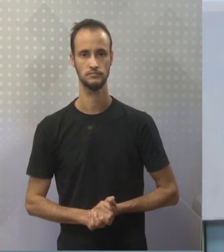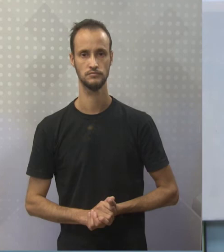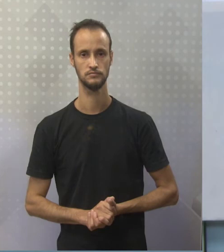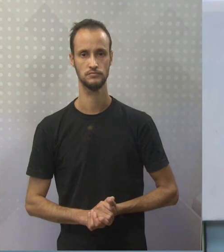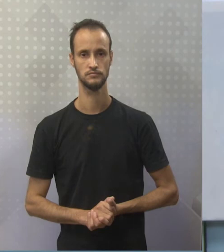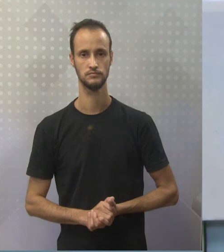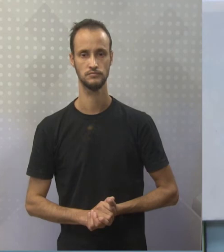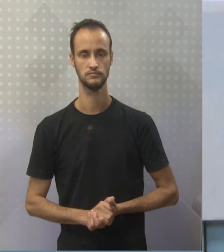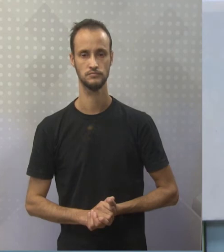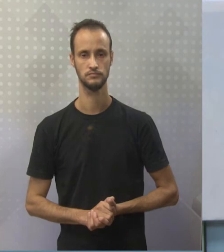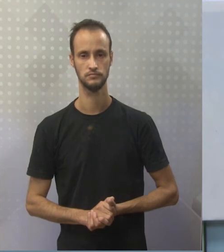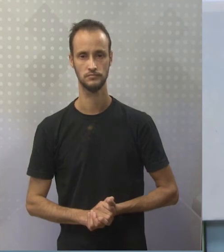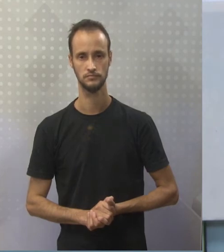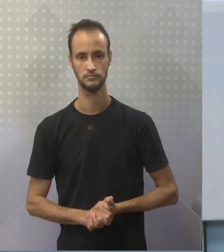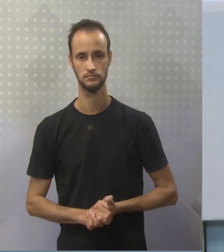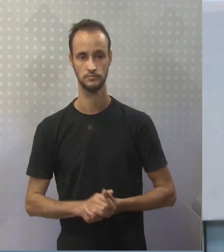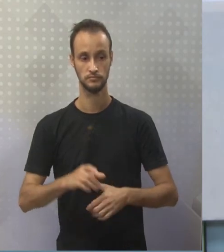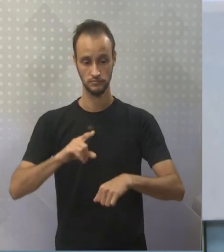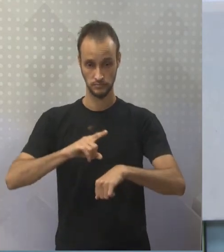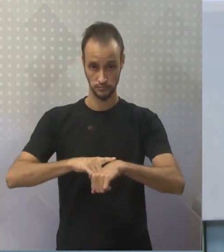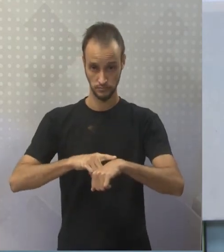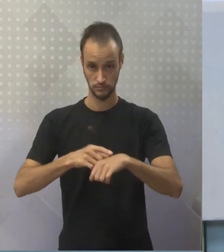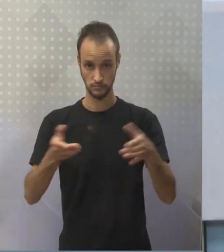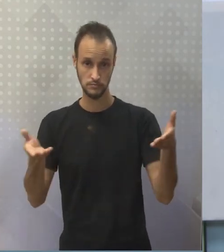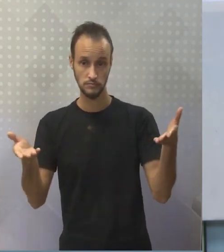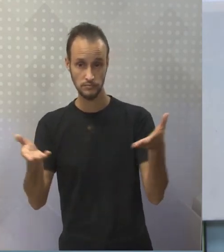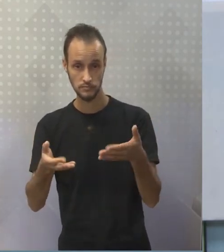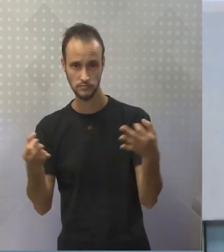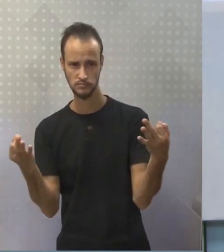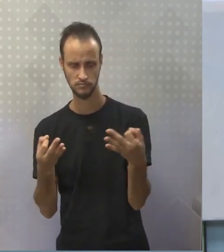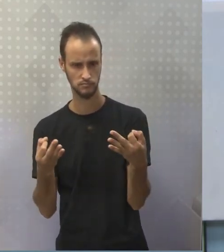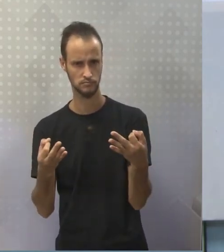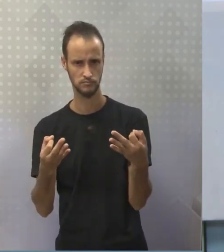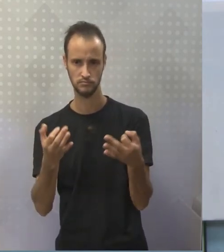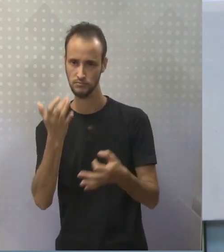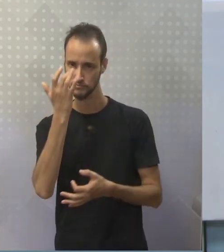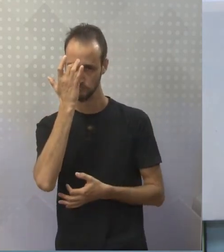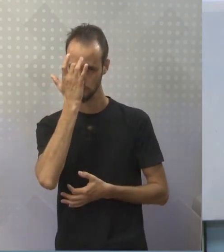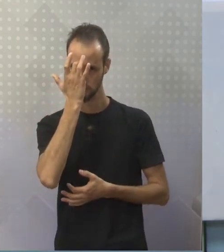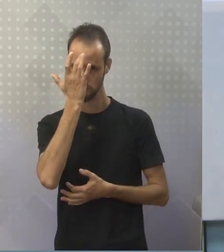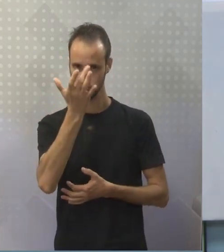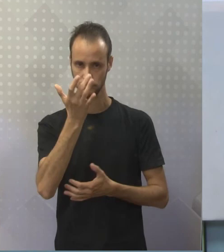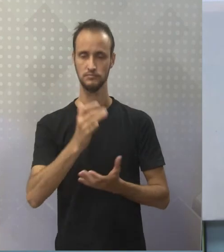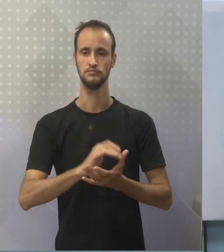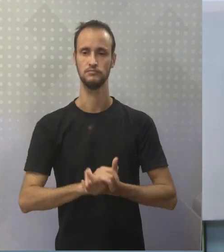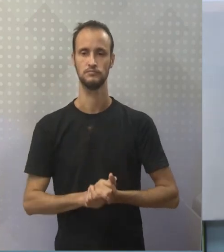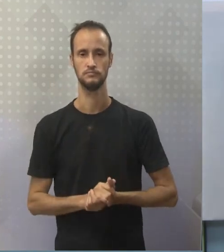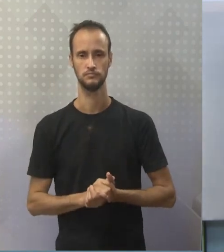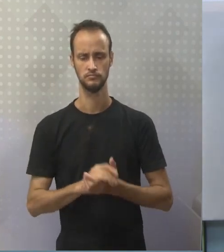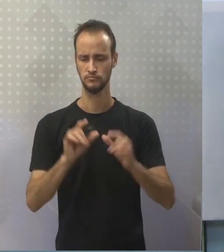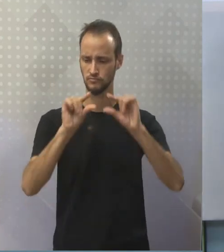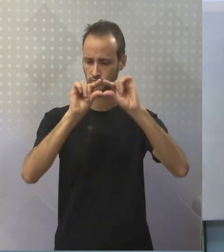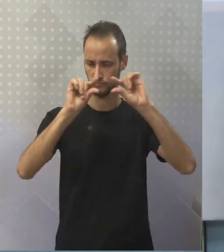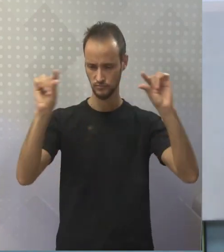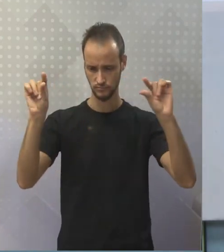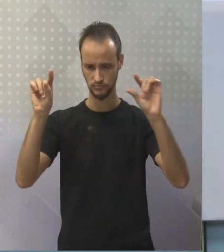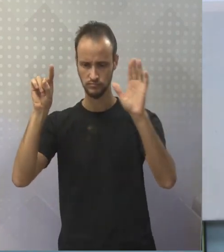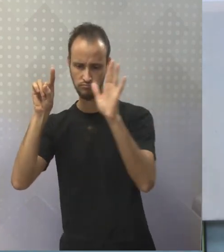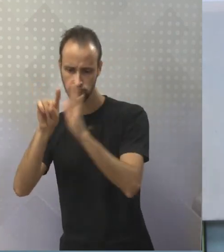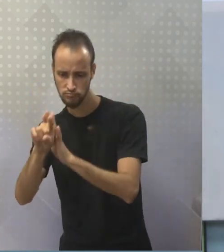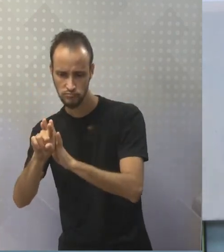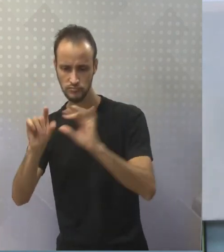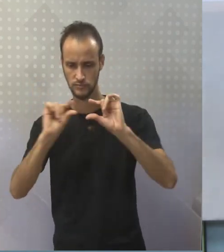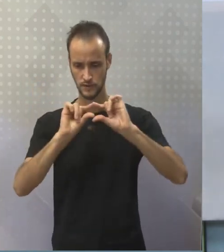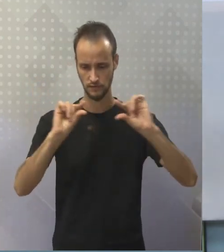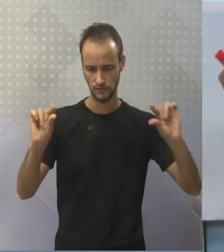Ok? Então, o presente perfeito não tem dificuldade nenhuma, certo? No caso de frases interrogativas e negativas